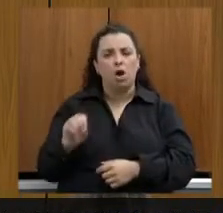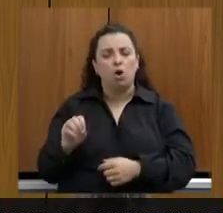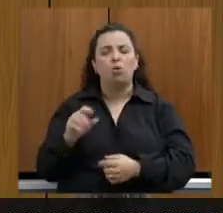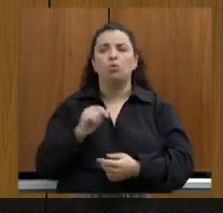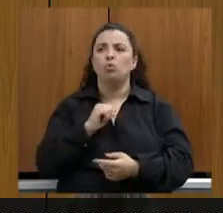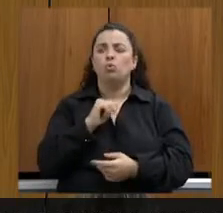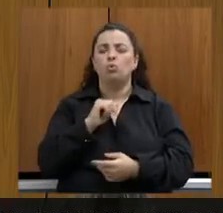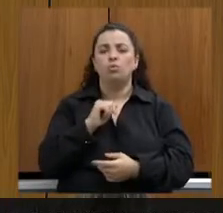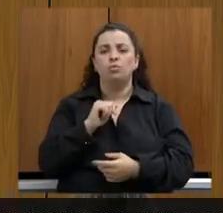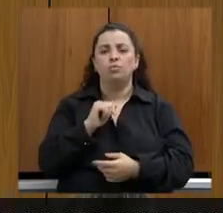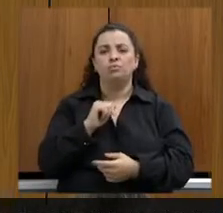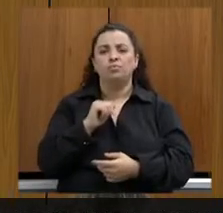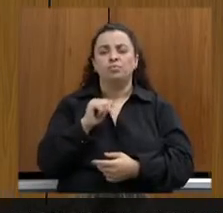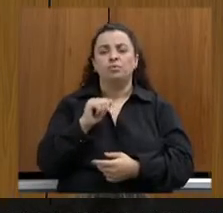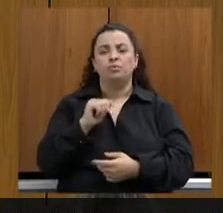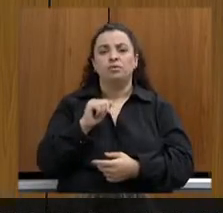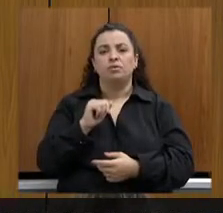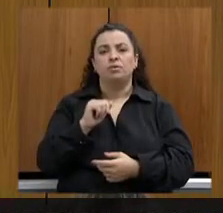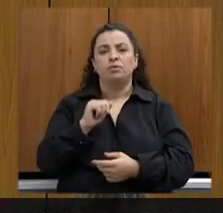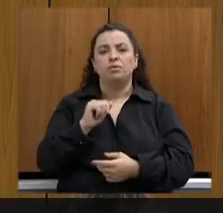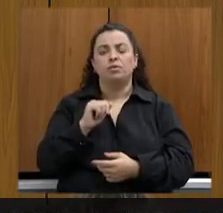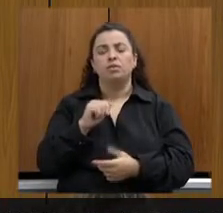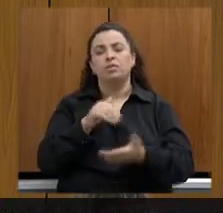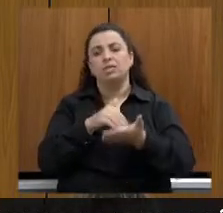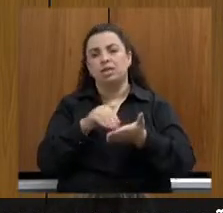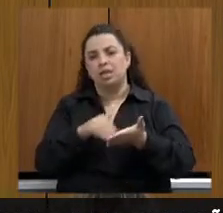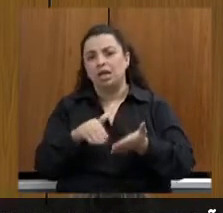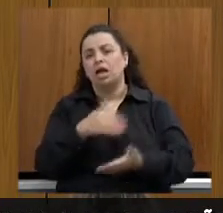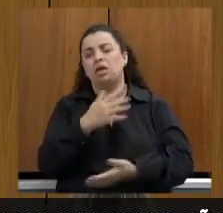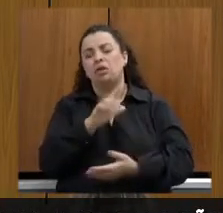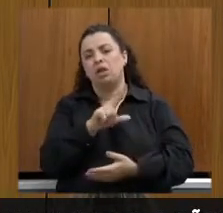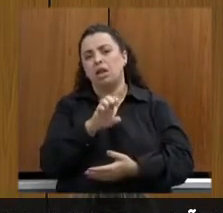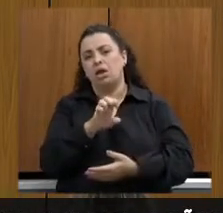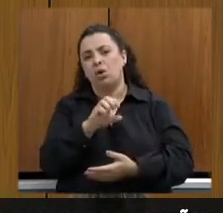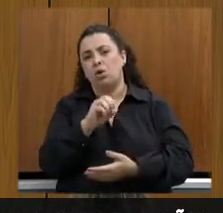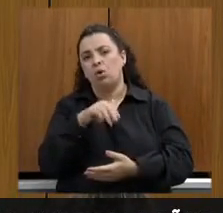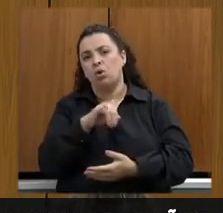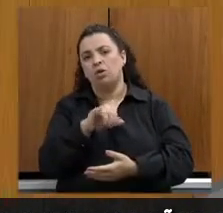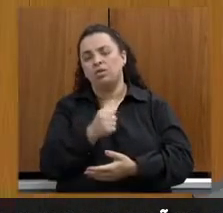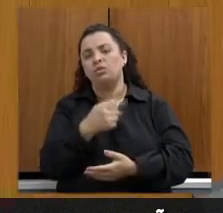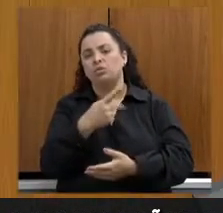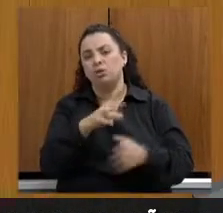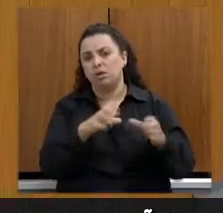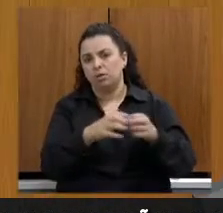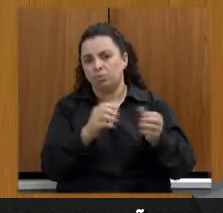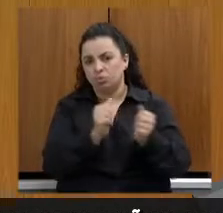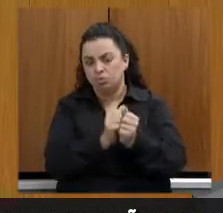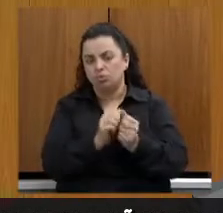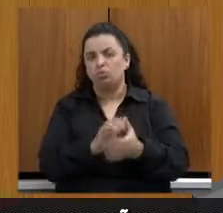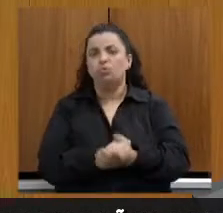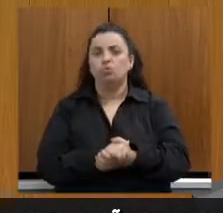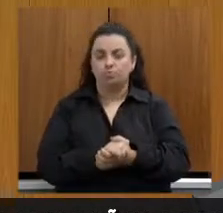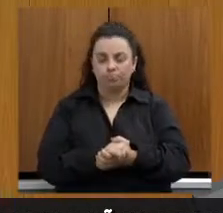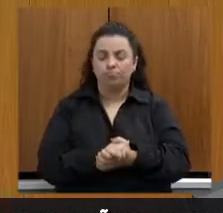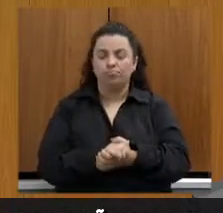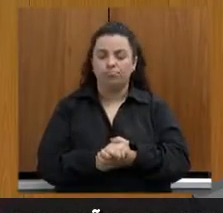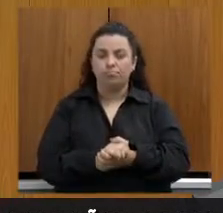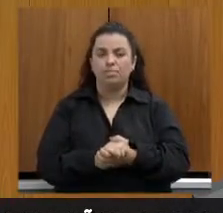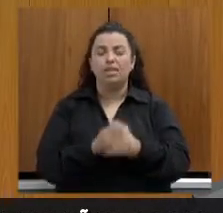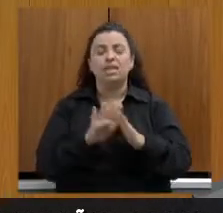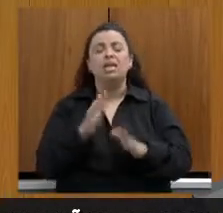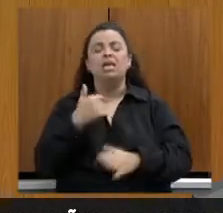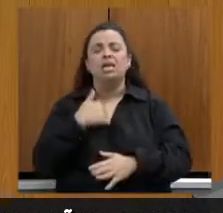secretário Leônidas, toda a sua equipe aqui presente, senhoras e senhores. Secretário, eu vou fazer uma dinâmica